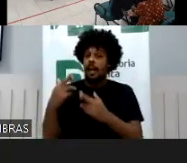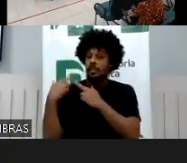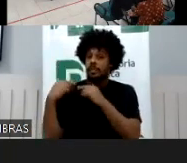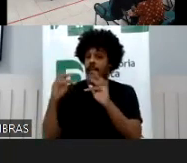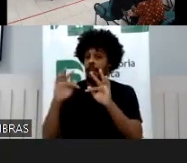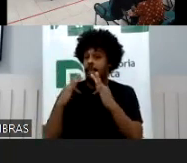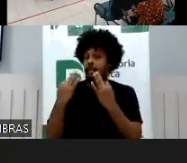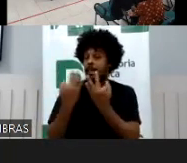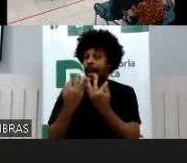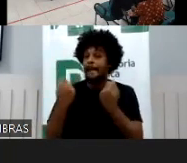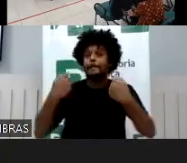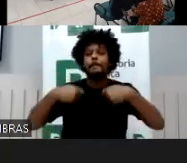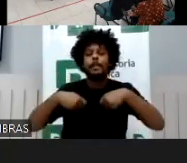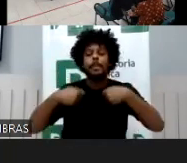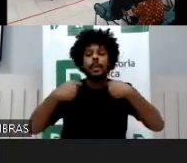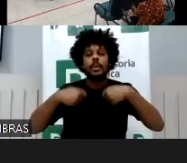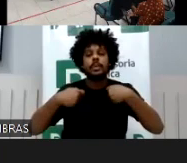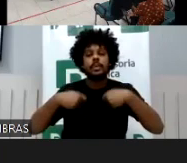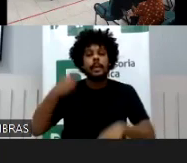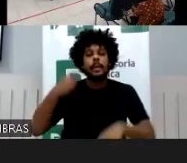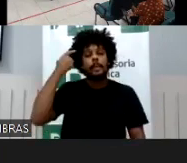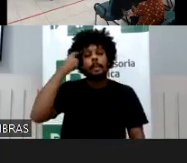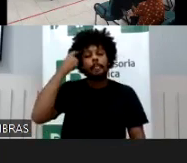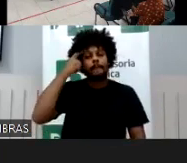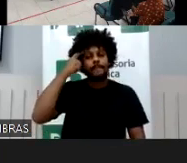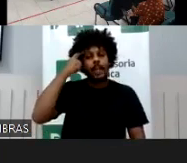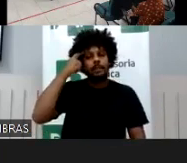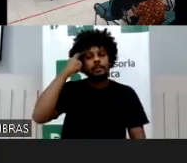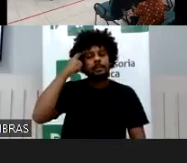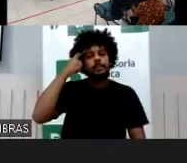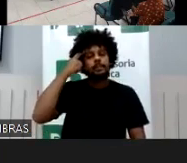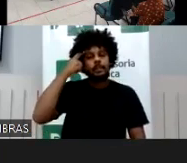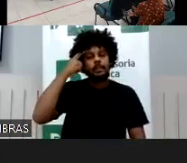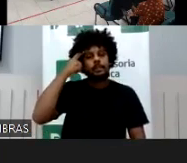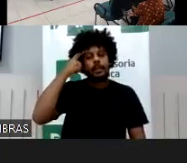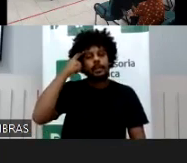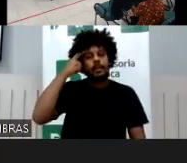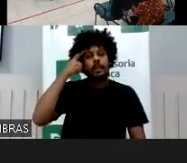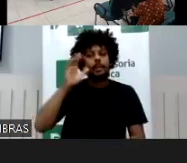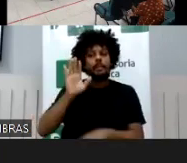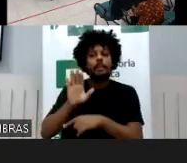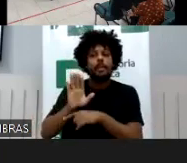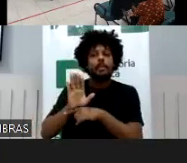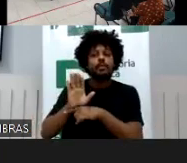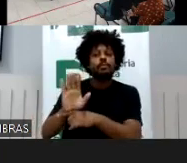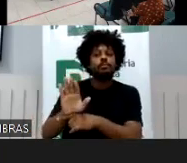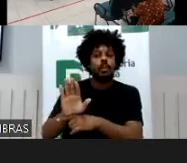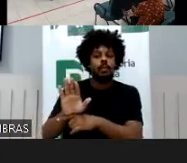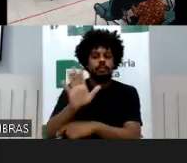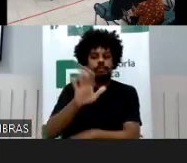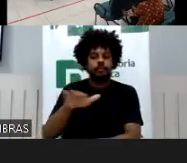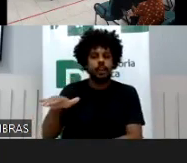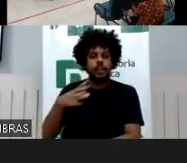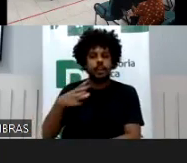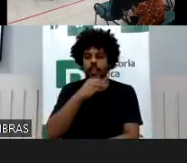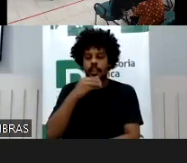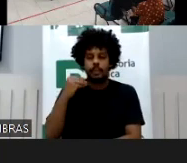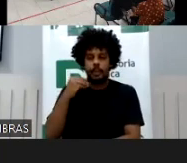no melhor interesse deles e não o contrário. Não é um poder para beneficiar os pais o exercício do poder. É um poder